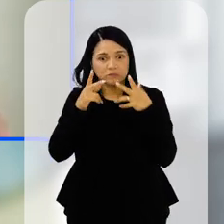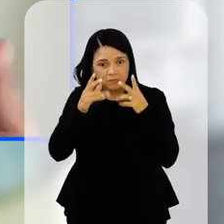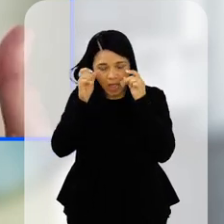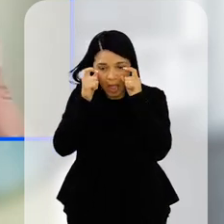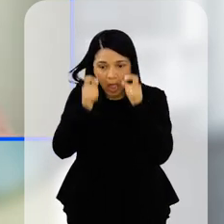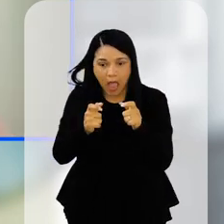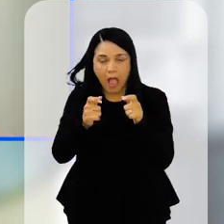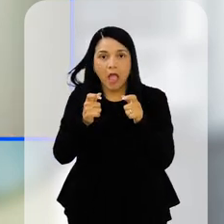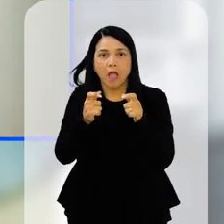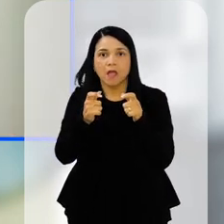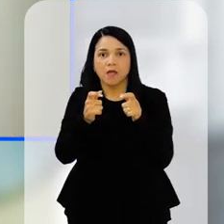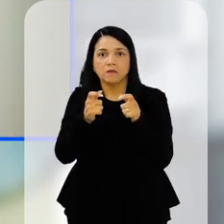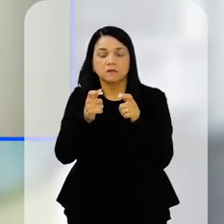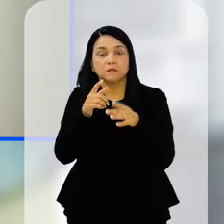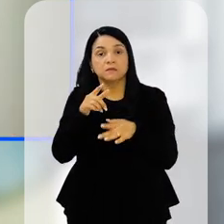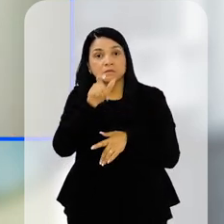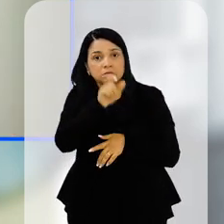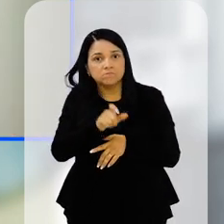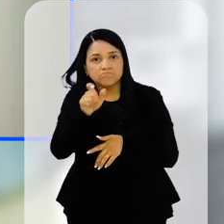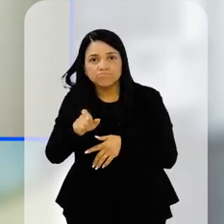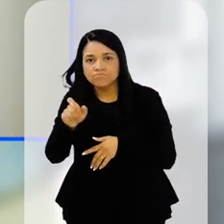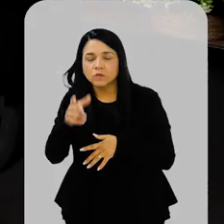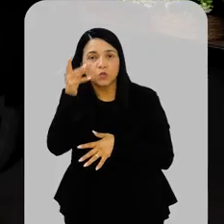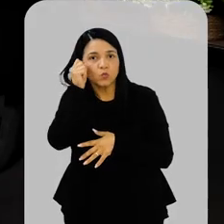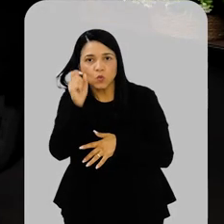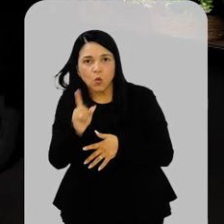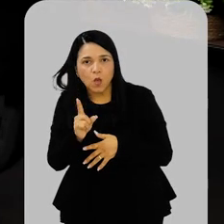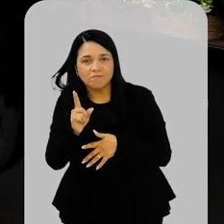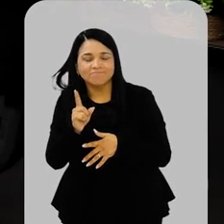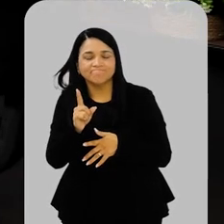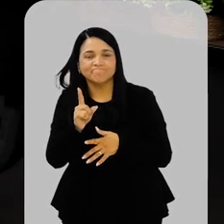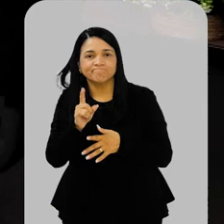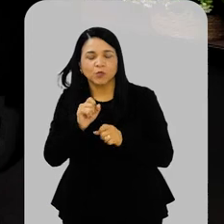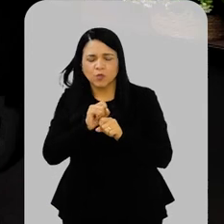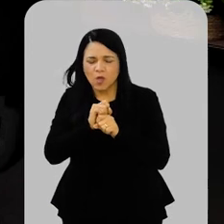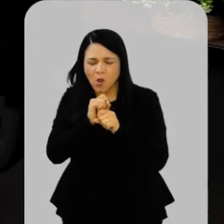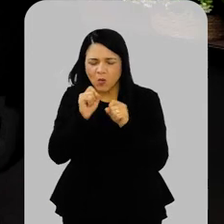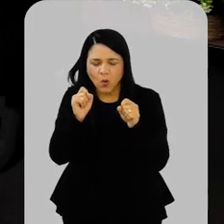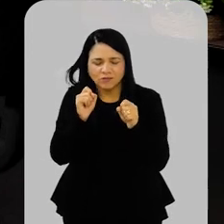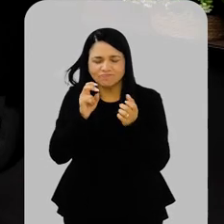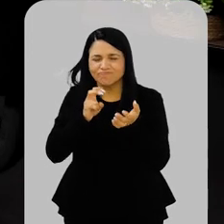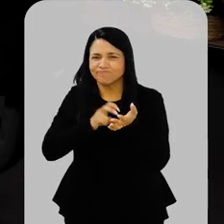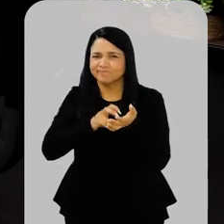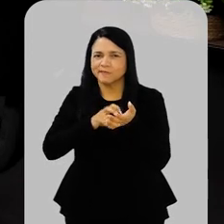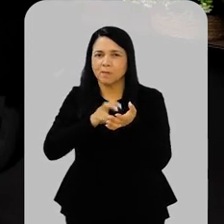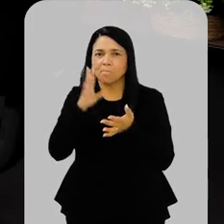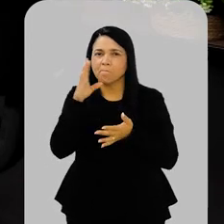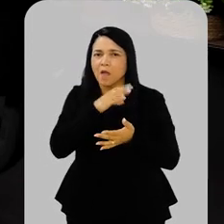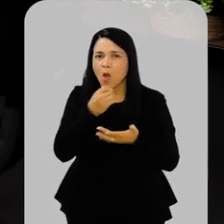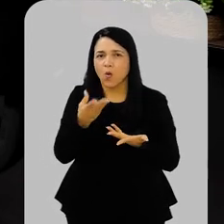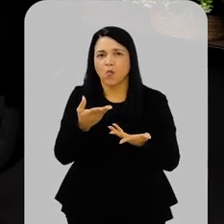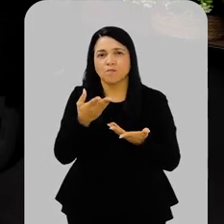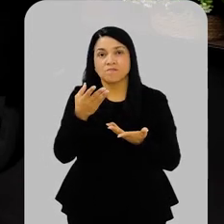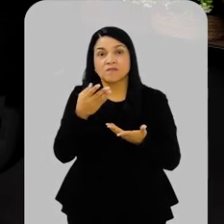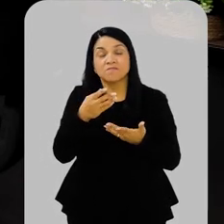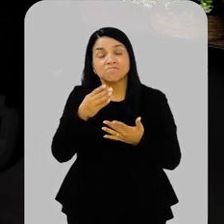E quando a pessoa não dorme, ela fica muito mal preparada para o amanhã. E sobretudo para aprender coisas